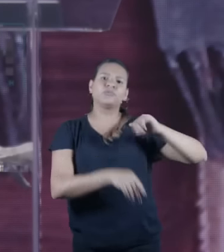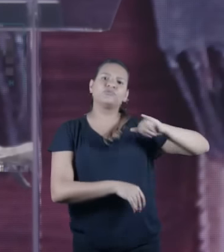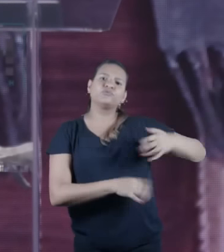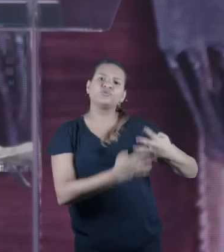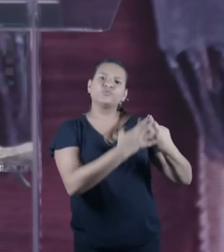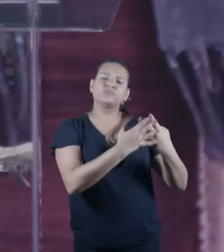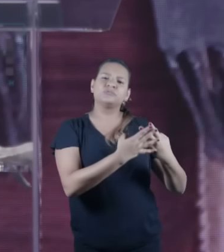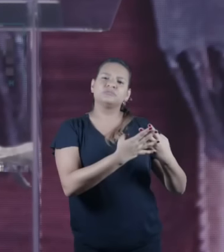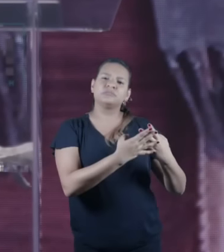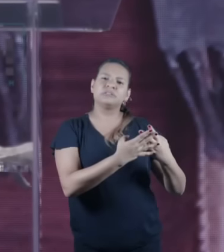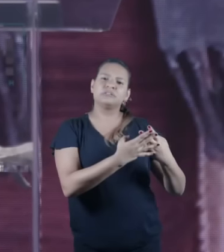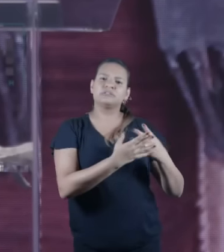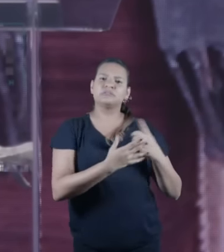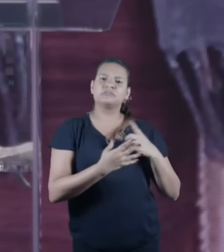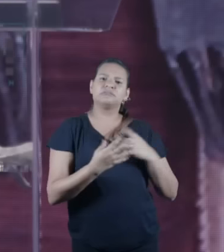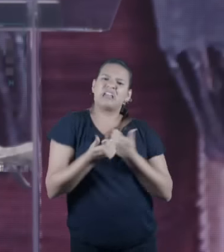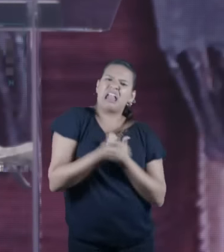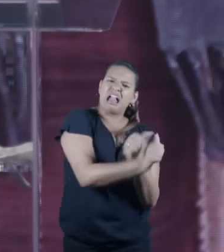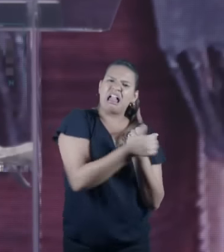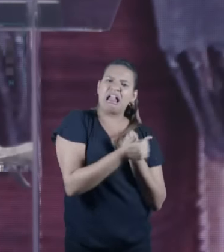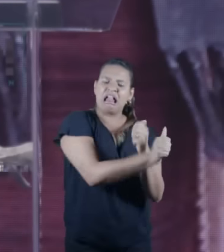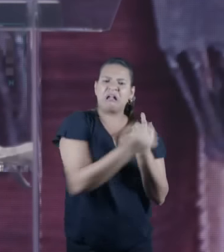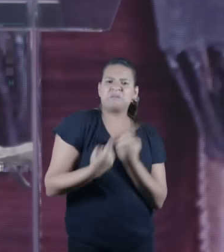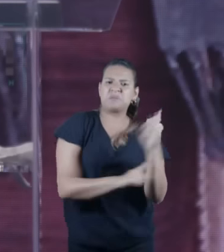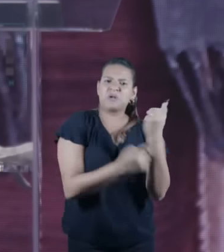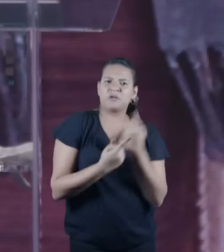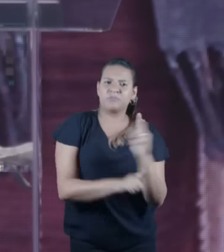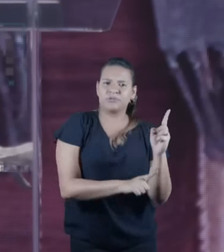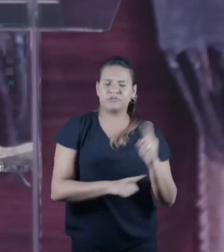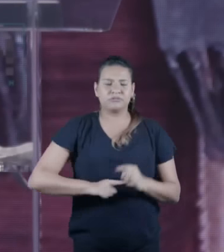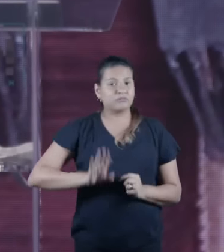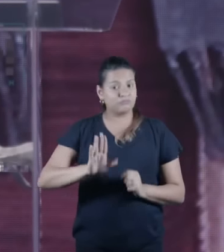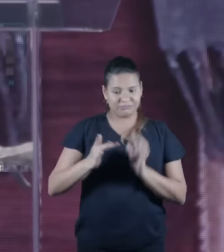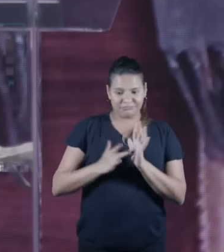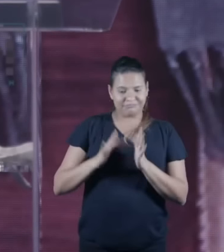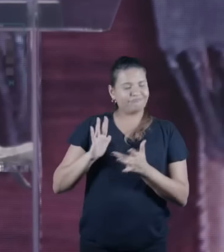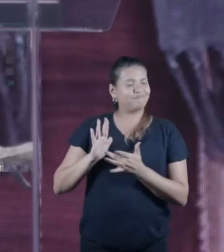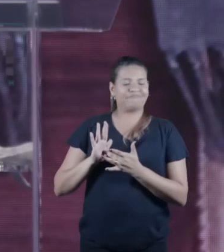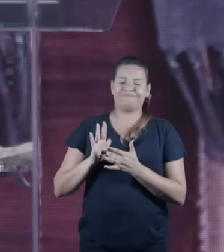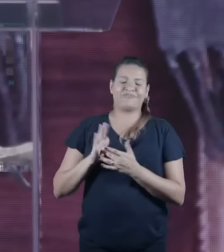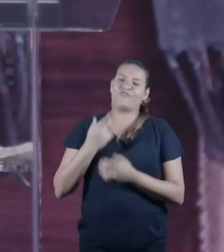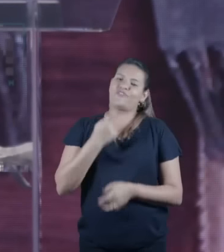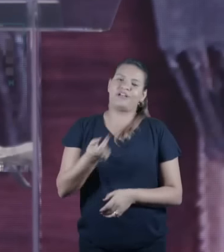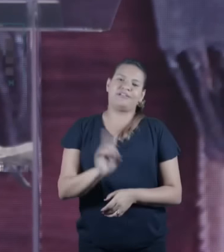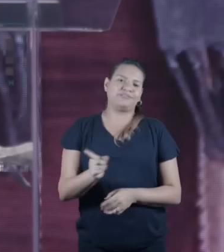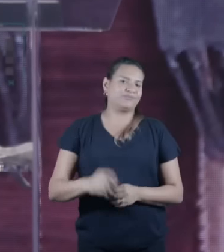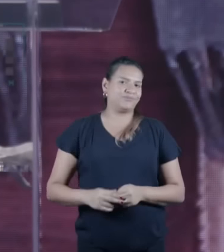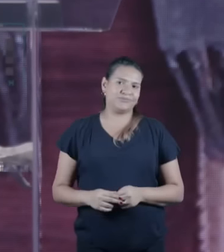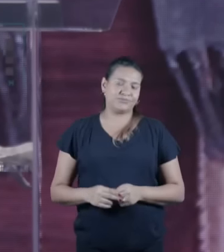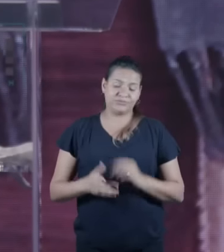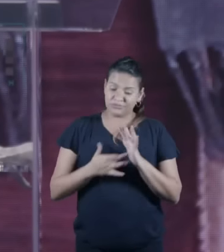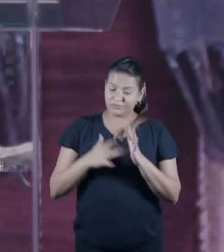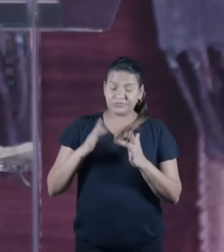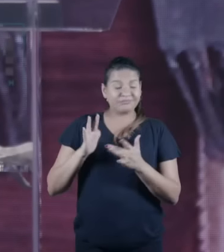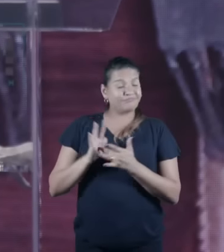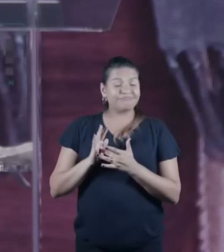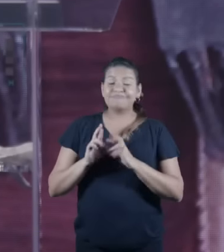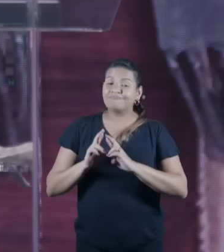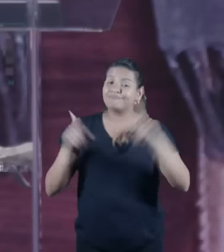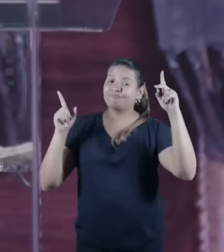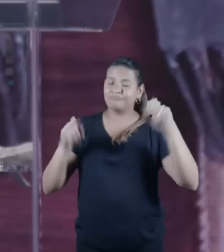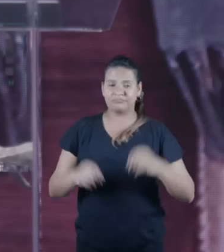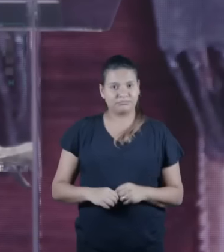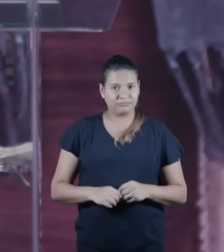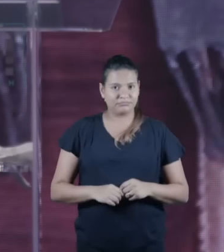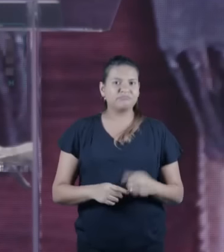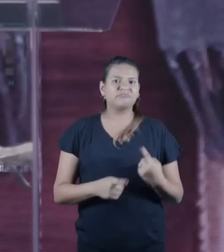e coisas erradas porque não é isso não é isso que Jesus pregava não é isso que os apóstolos pregavam isso foi pessoas que pegavam